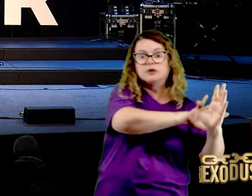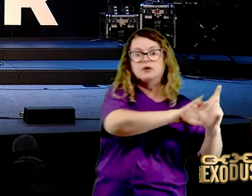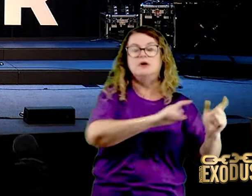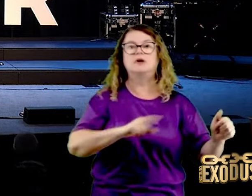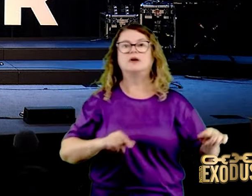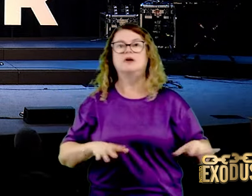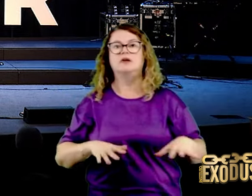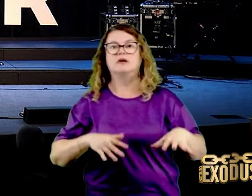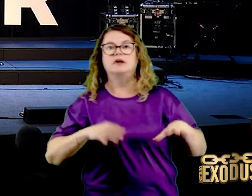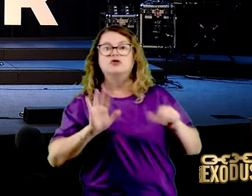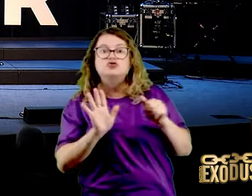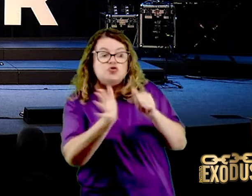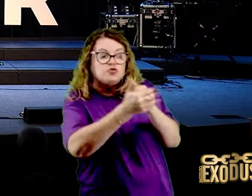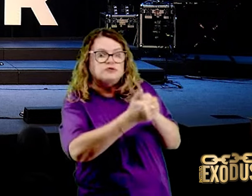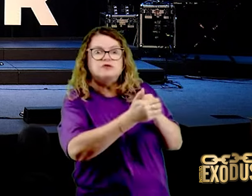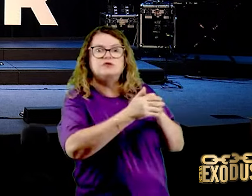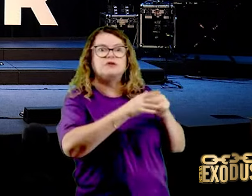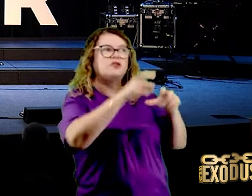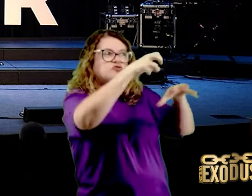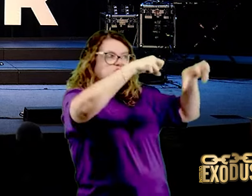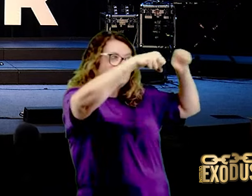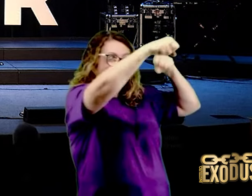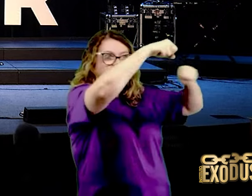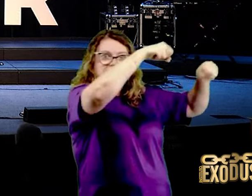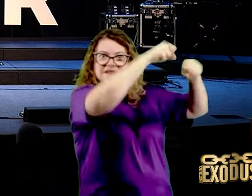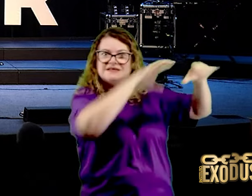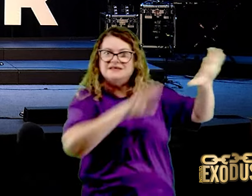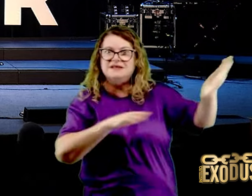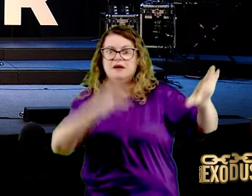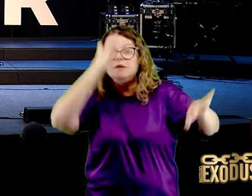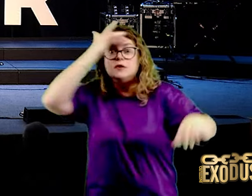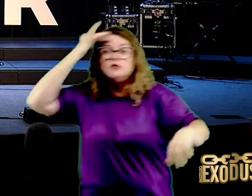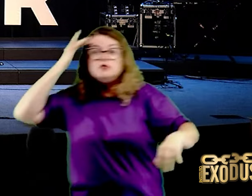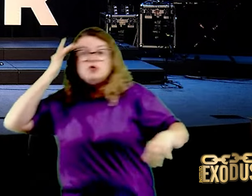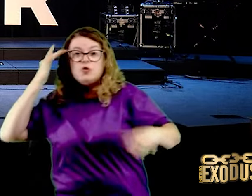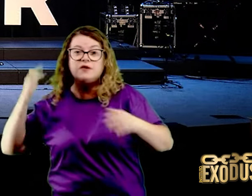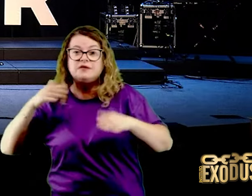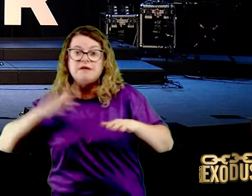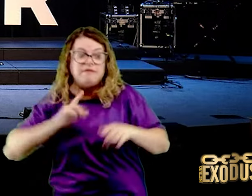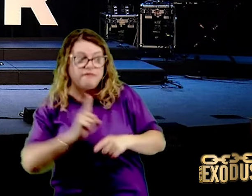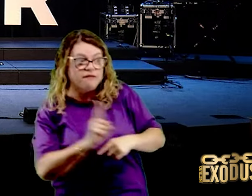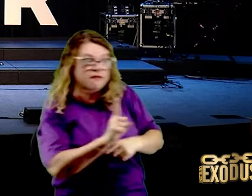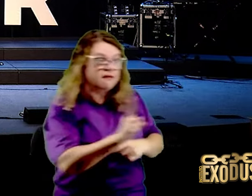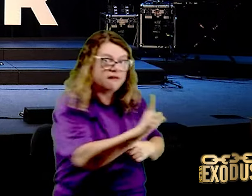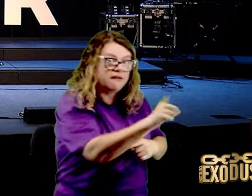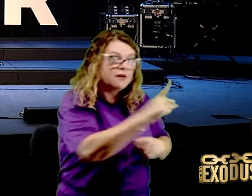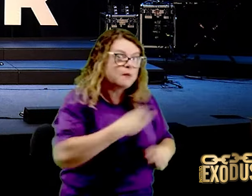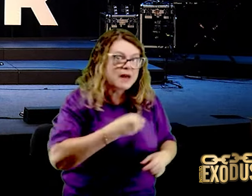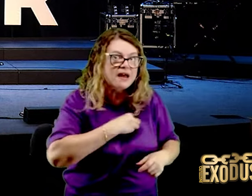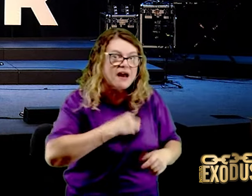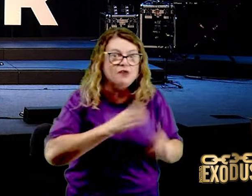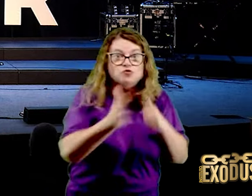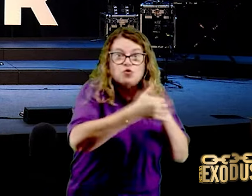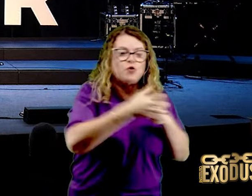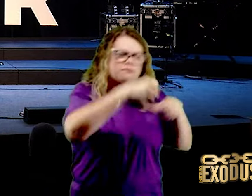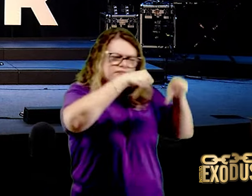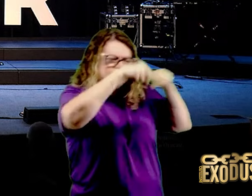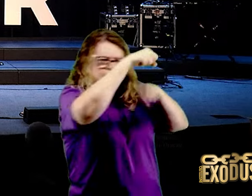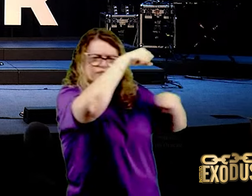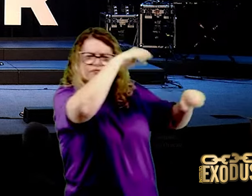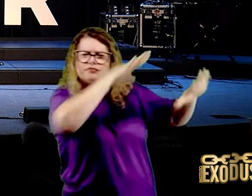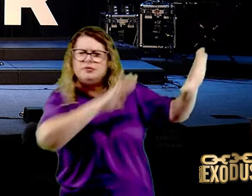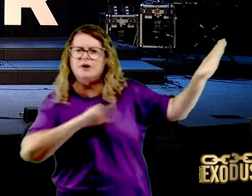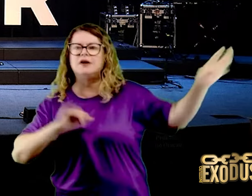escuridão, gente que anda em pecado, ama escuridão. Jesus, ele fala isso,